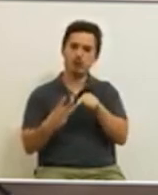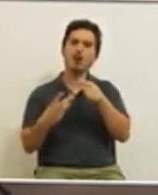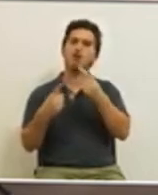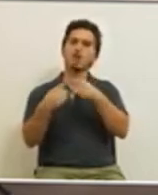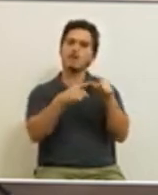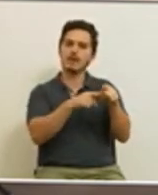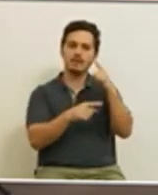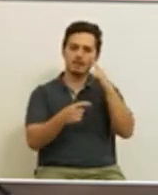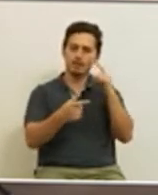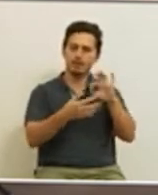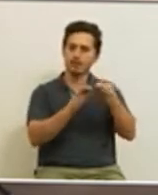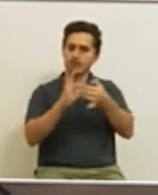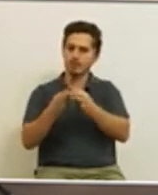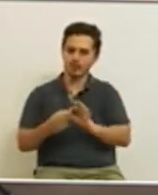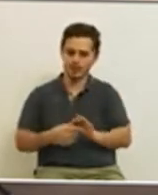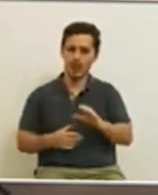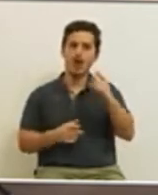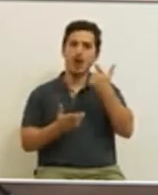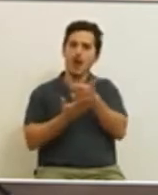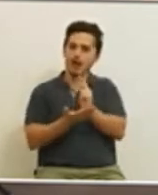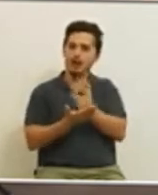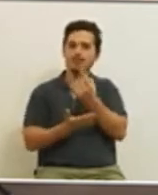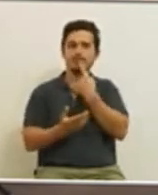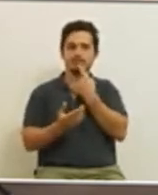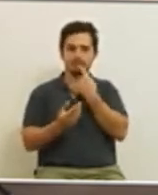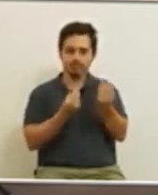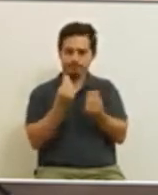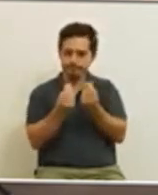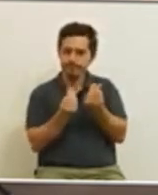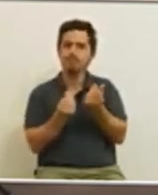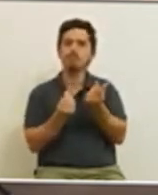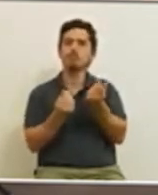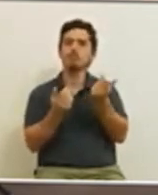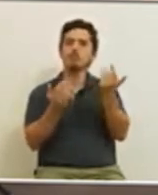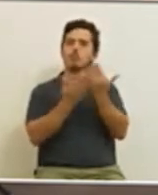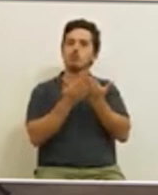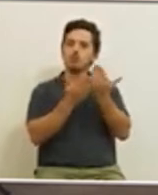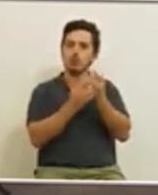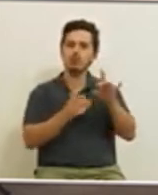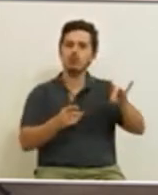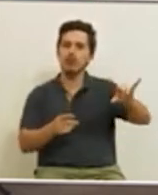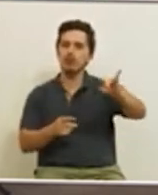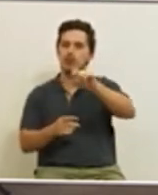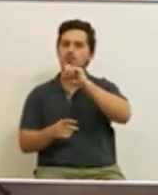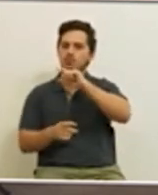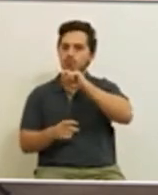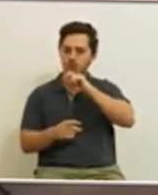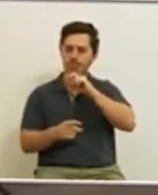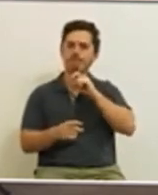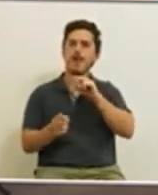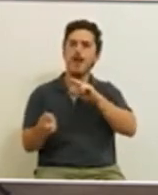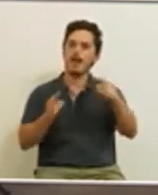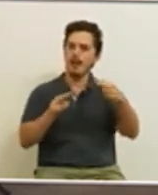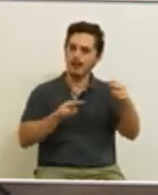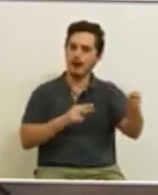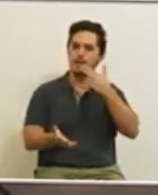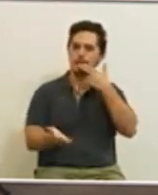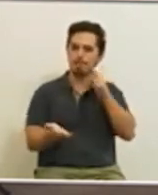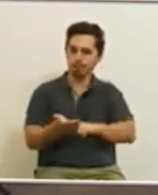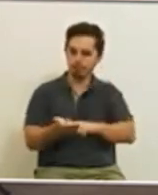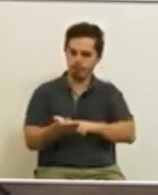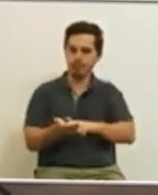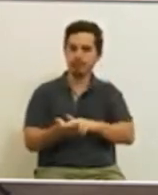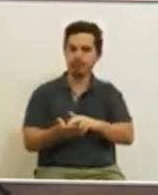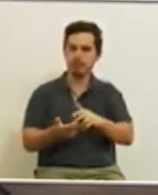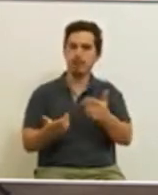diversas. O LIVRE entende o estudo de um conjunto de localizações possíveis e verdadeiramente alternativas